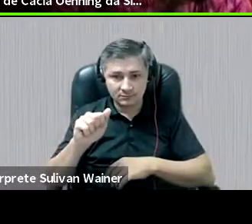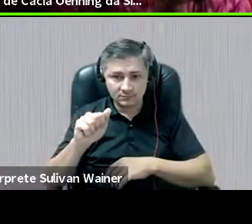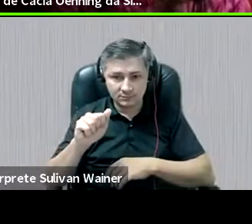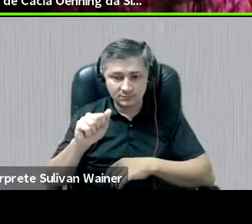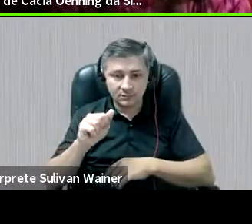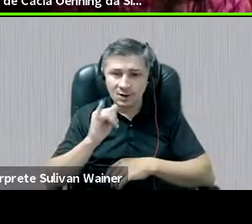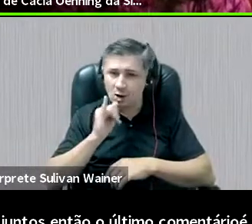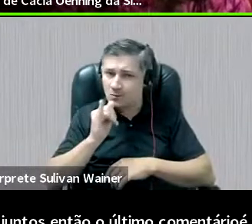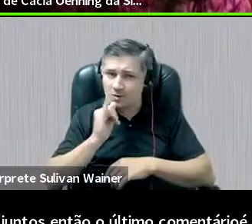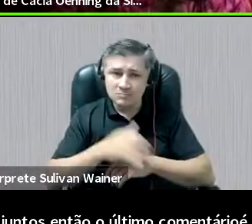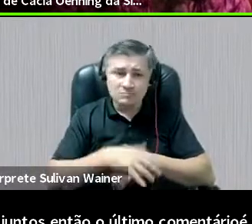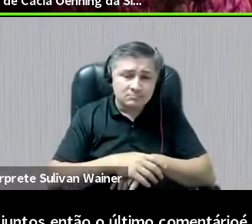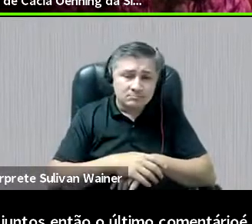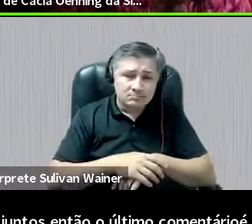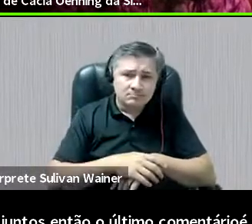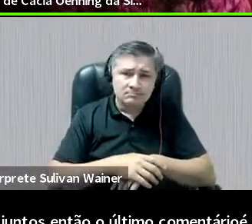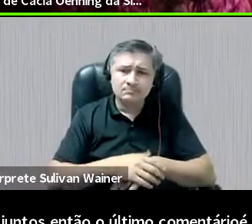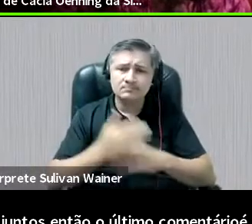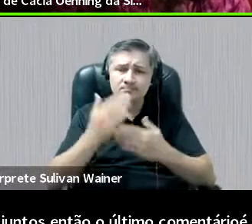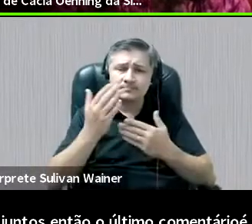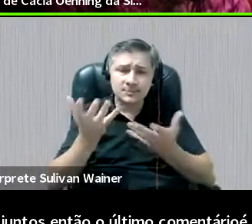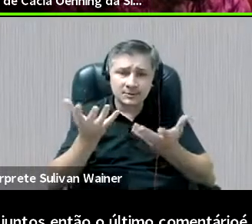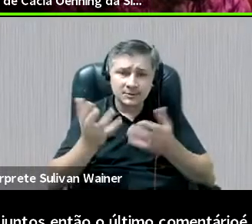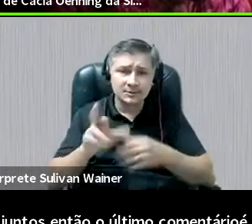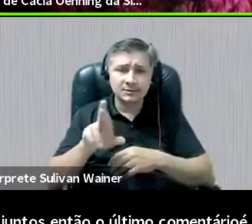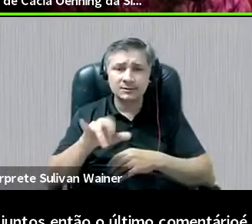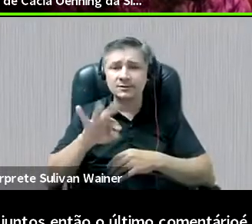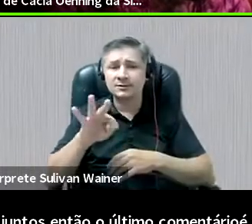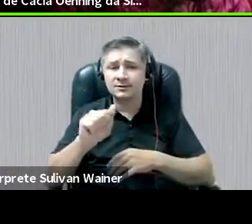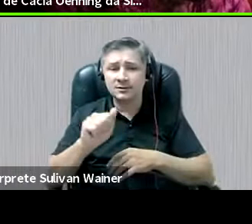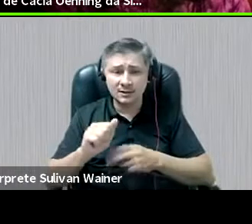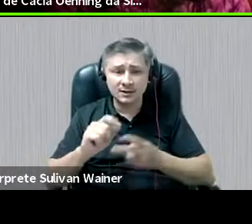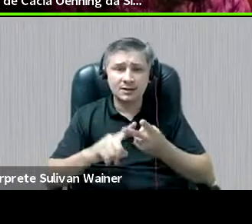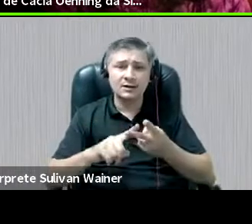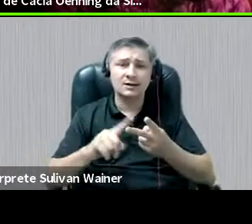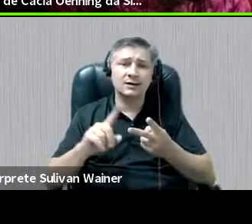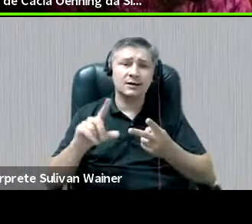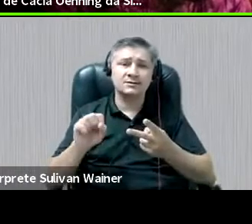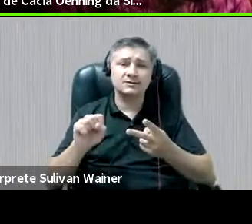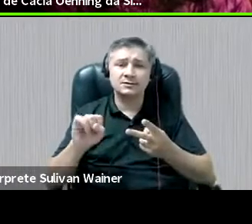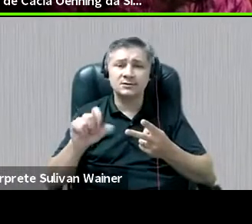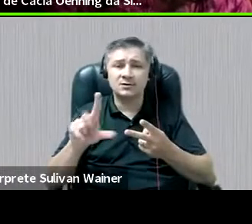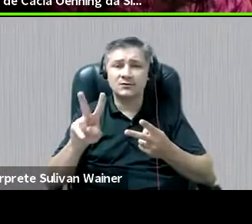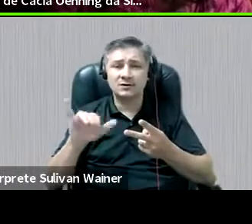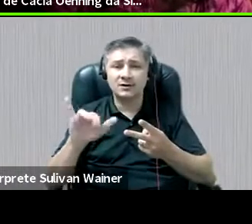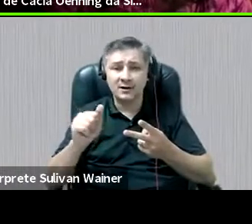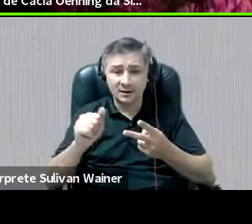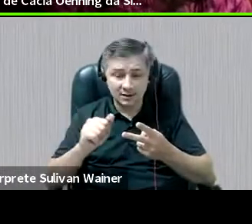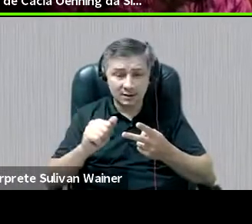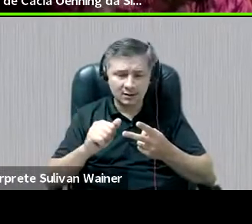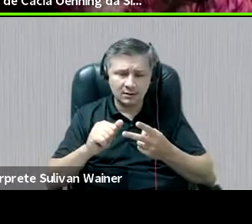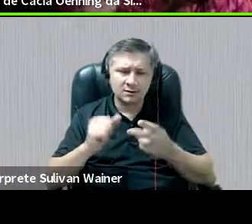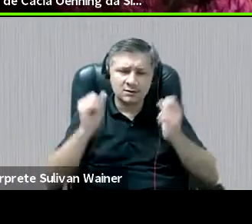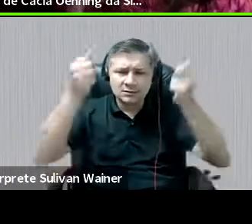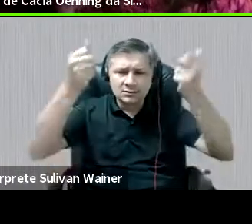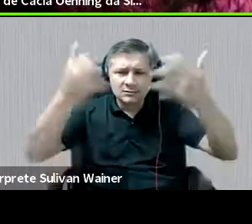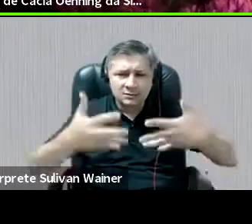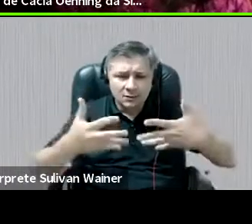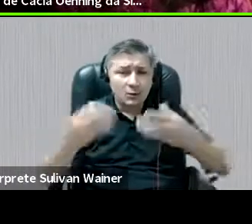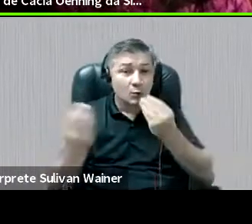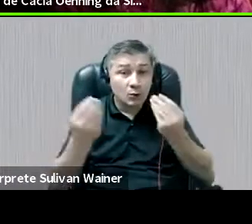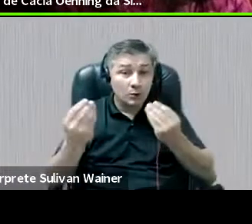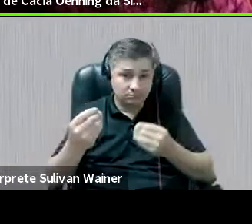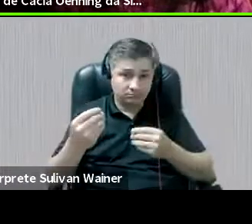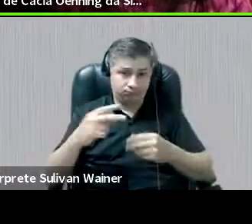Rita e professora Silvia, eu gostaria que vocês abordassem as infâncias indígenas como nosso olhar colonial em